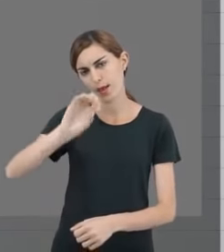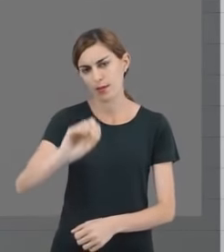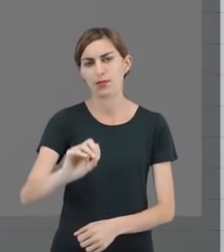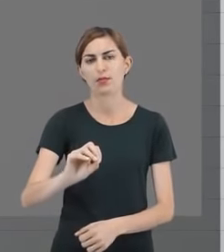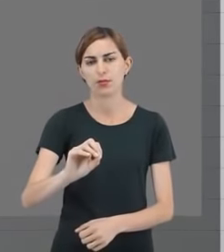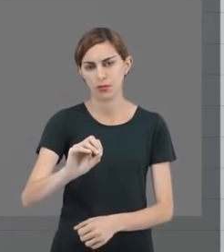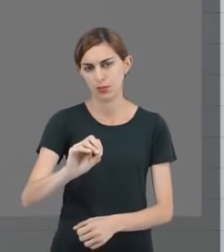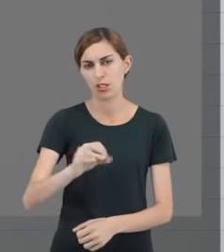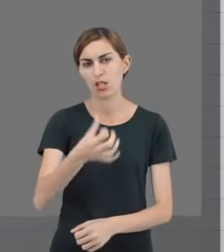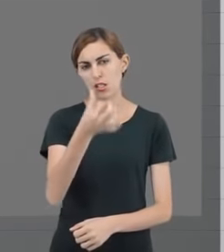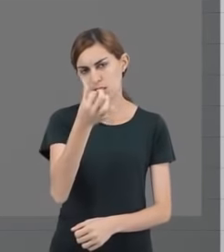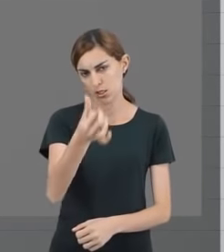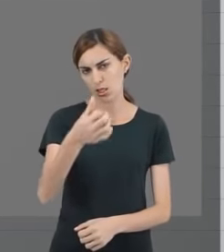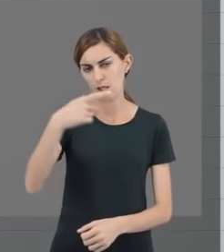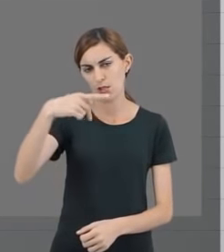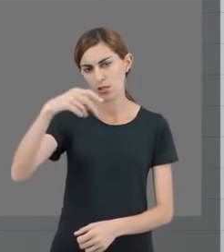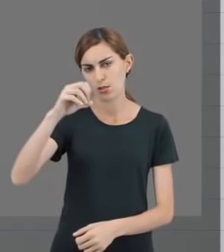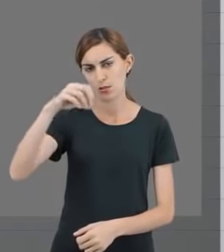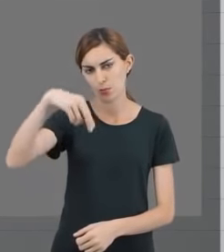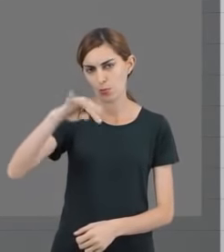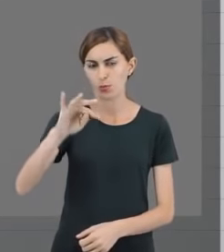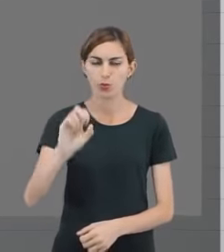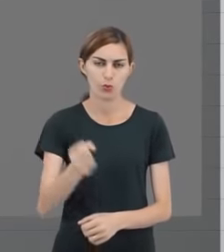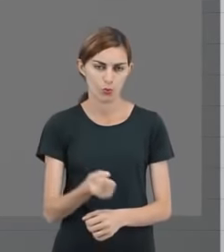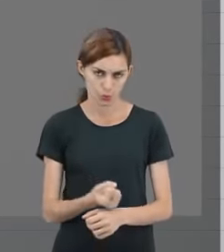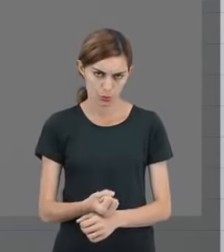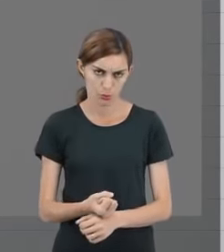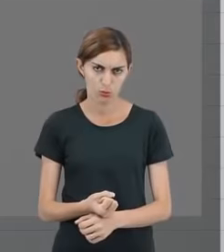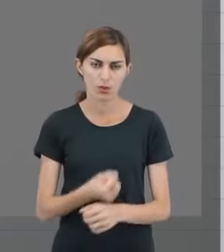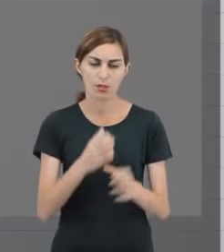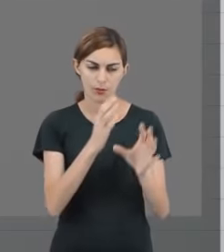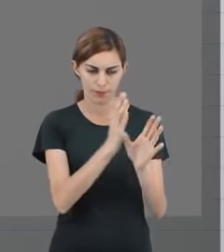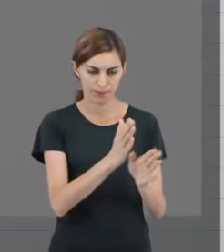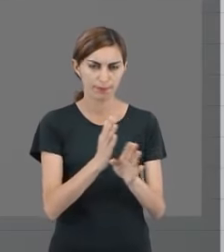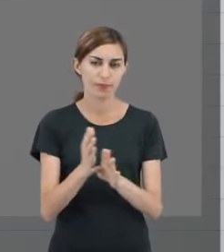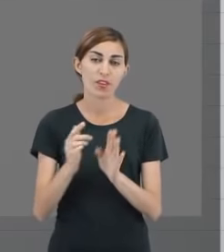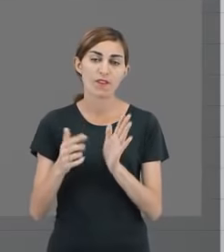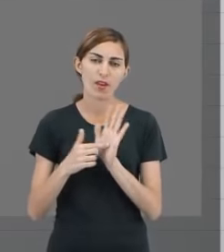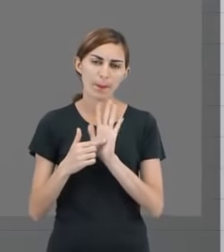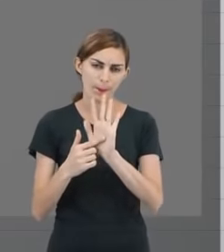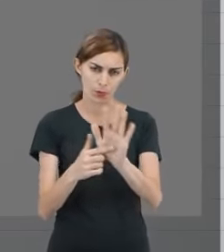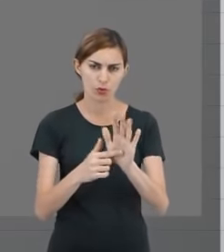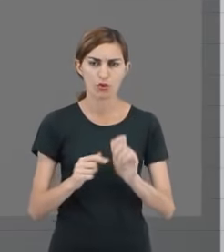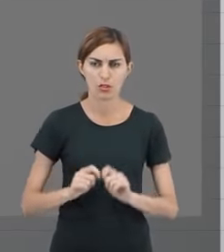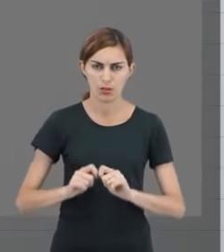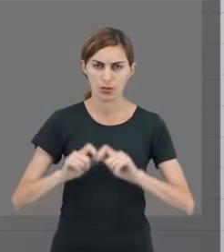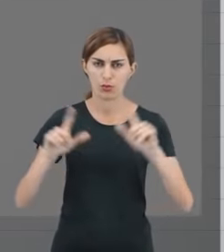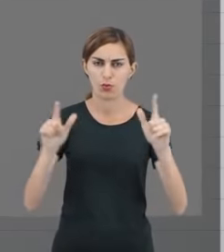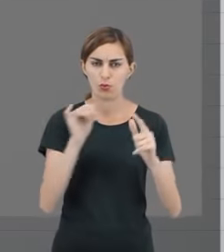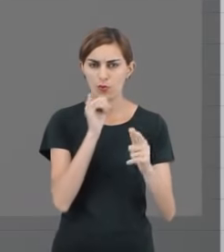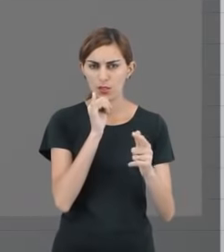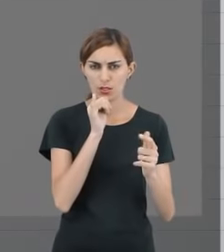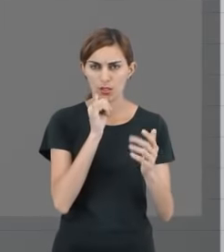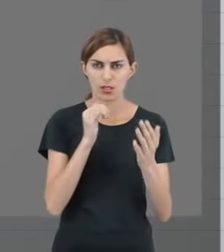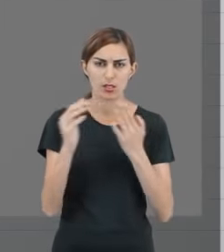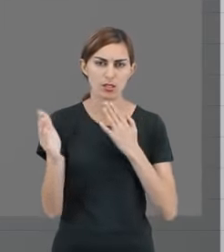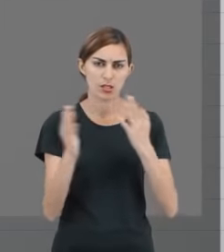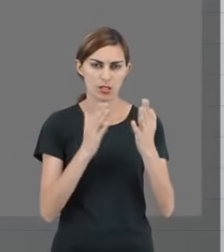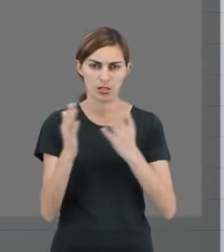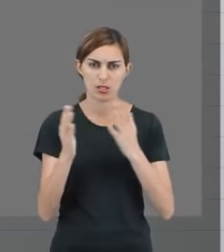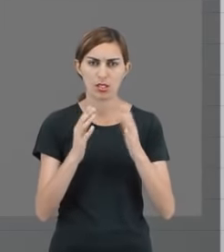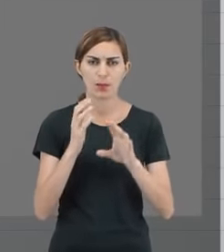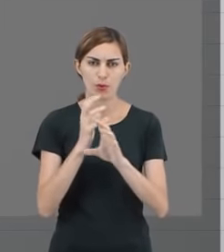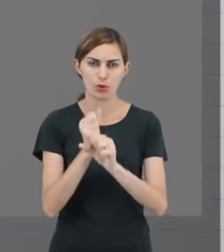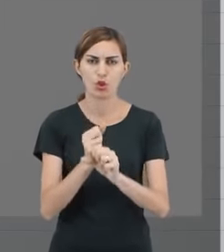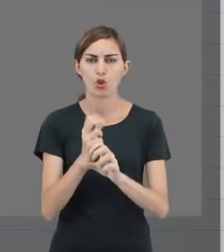vale seis pontos. Aí, a gente vai, agora, mostrar para vocês um exemplo de como se comporia